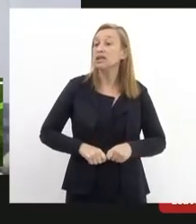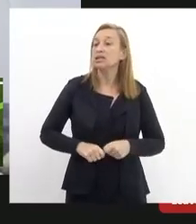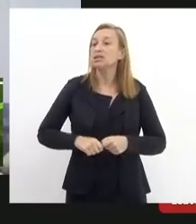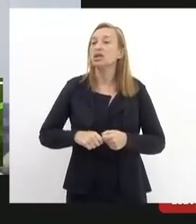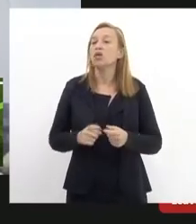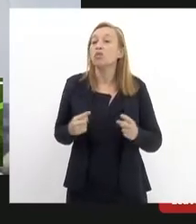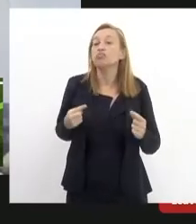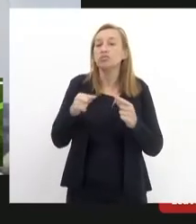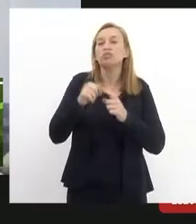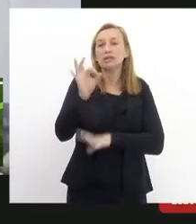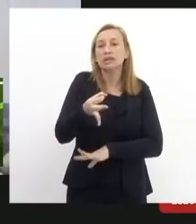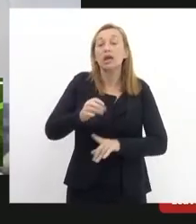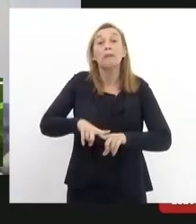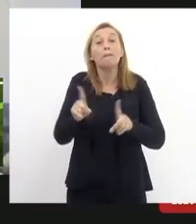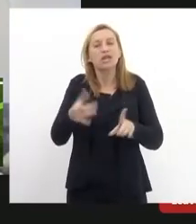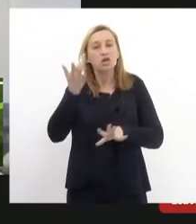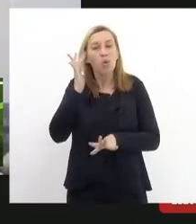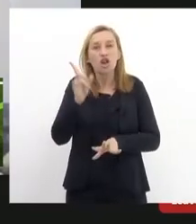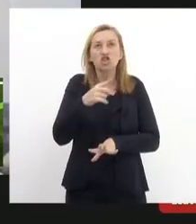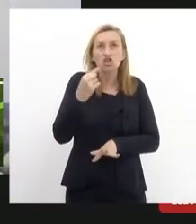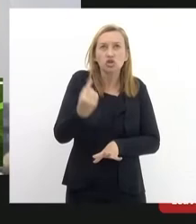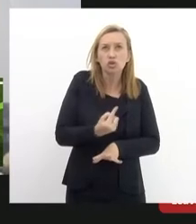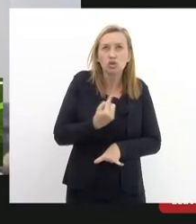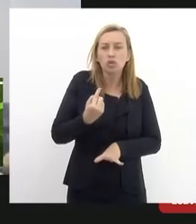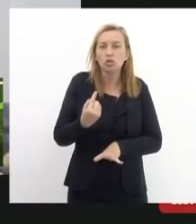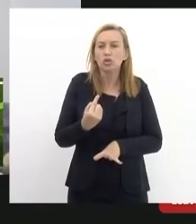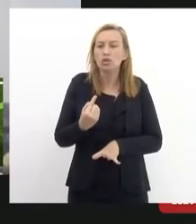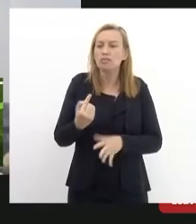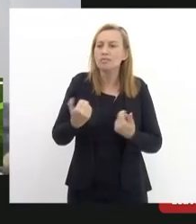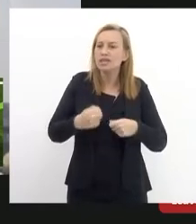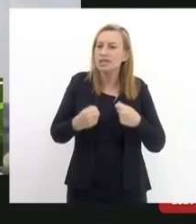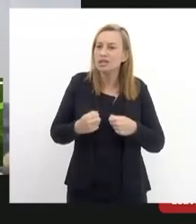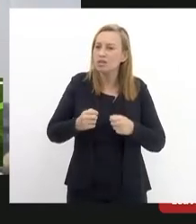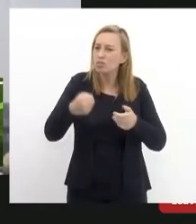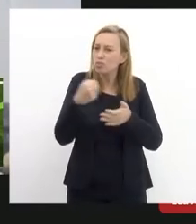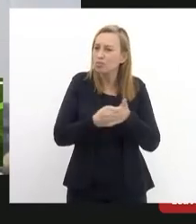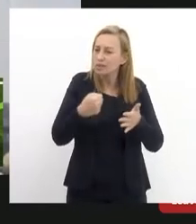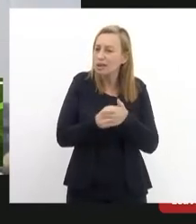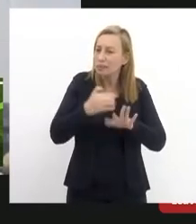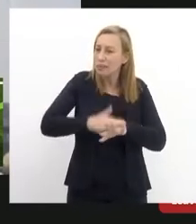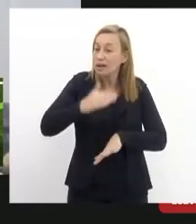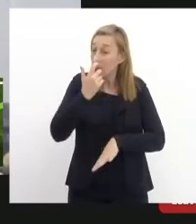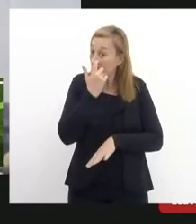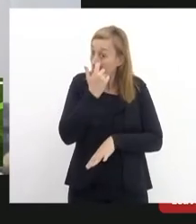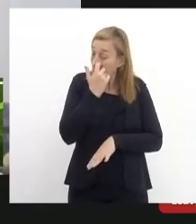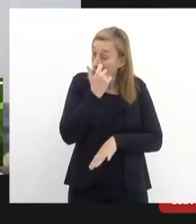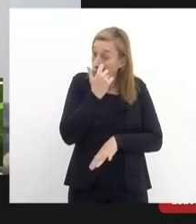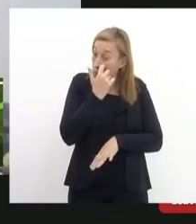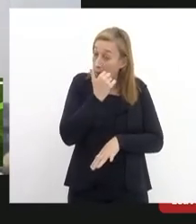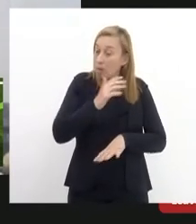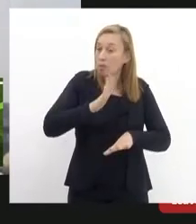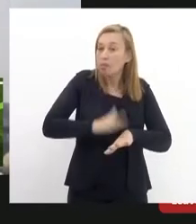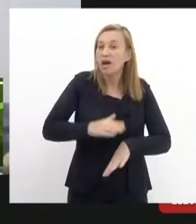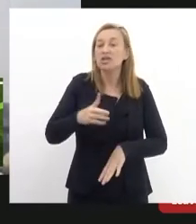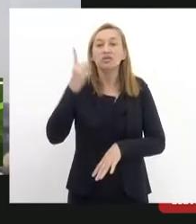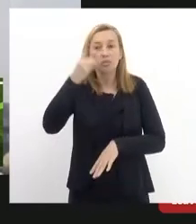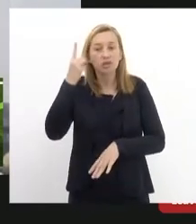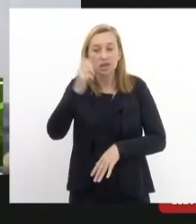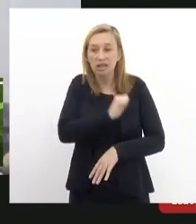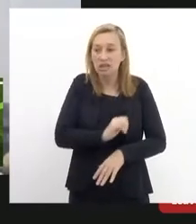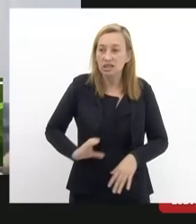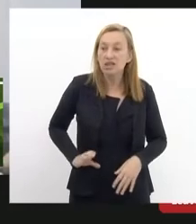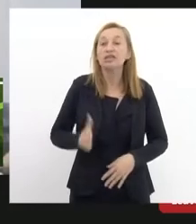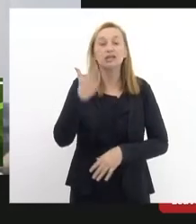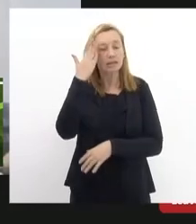muita objetividade mas eu acho que nós precisamos de institucionalizar esta luta e aí por mais que o deputado André Siciliano já